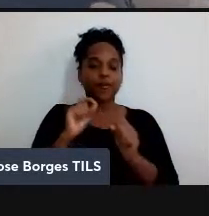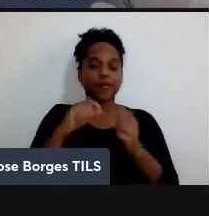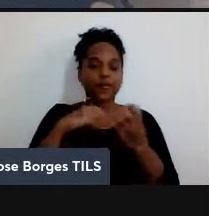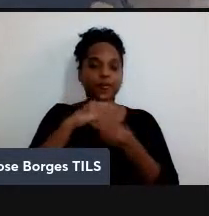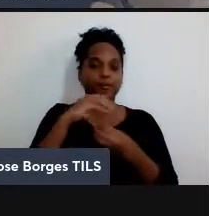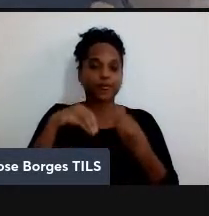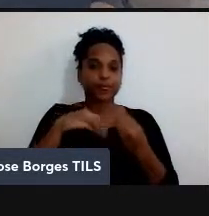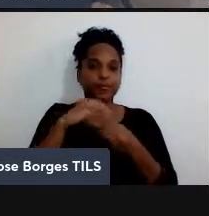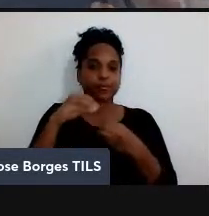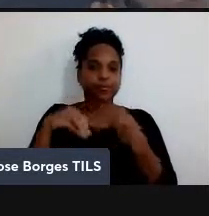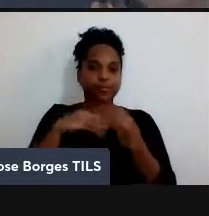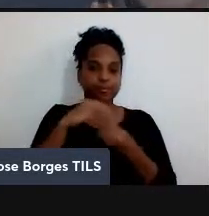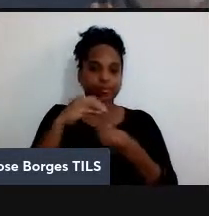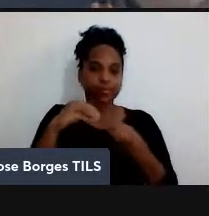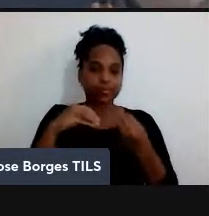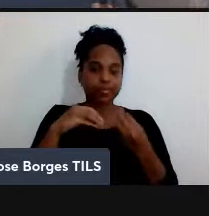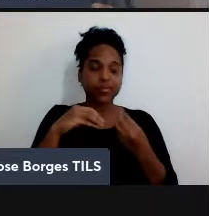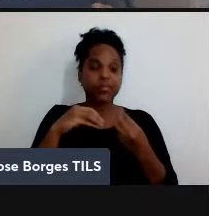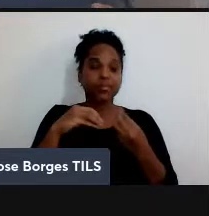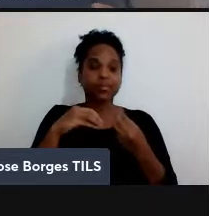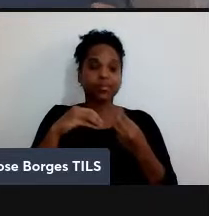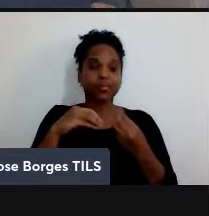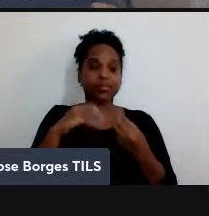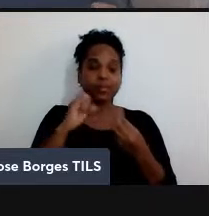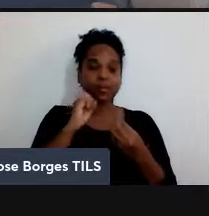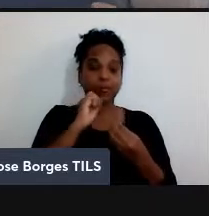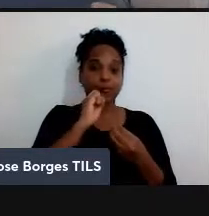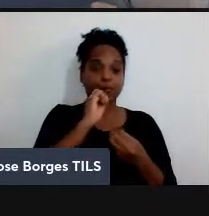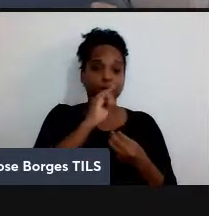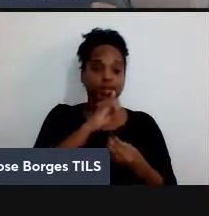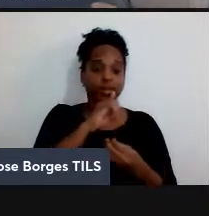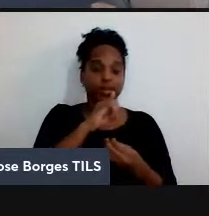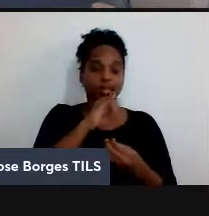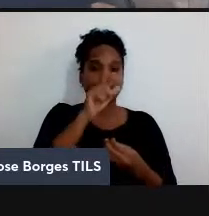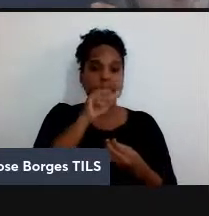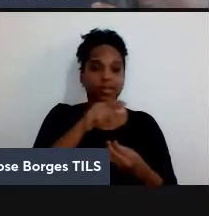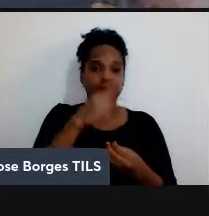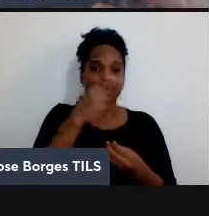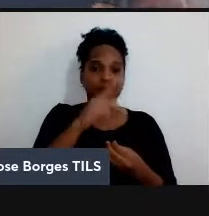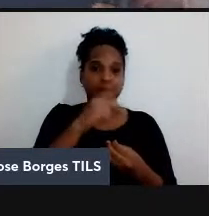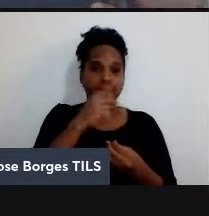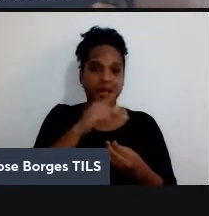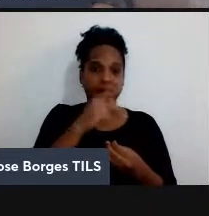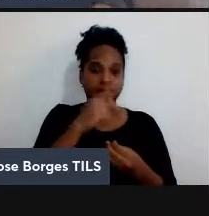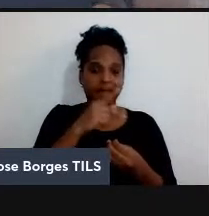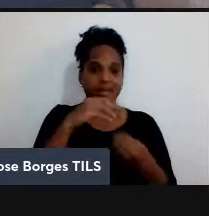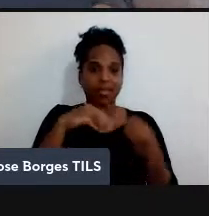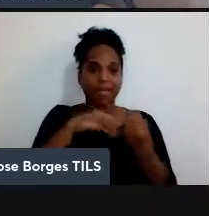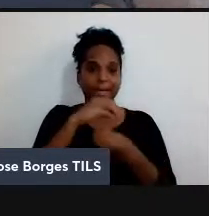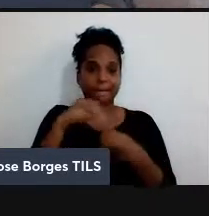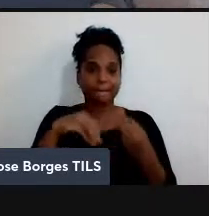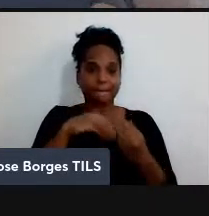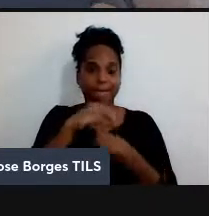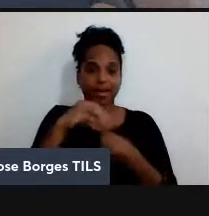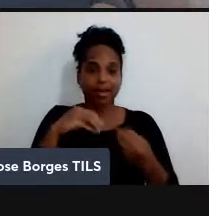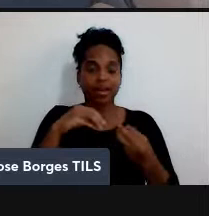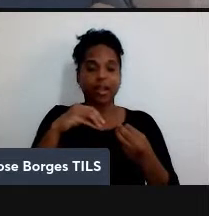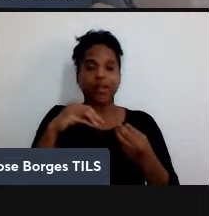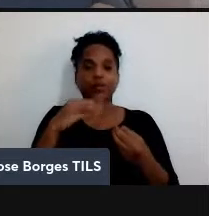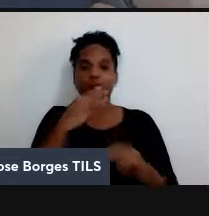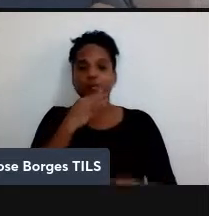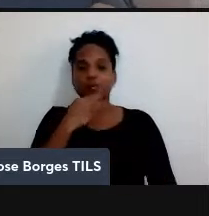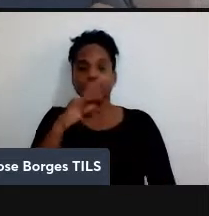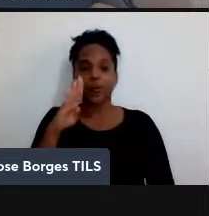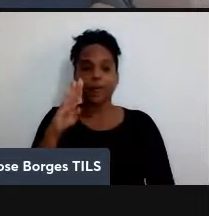o estado de si dela com o estado que ela tem aqui que está emaranhado com o Bob. E aí, no